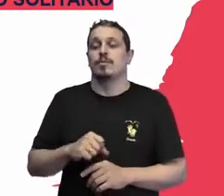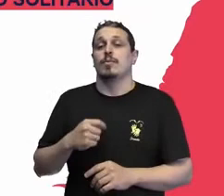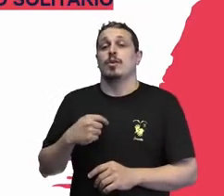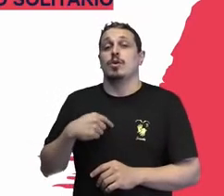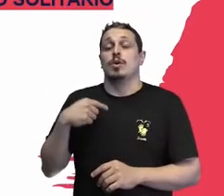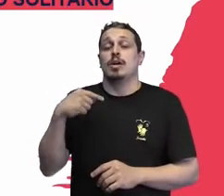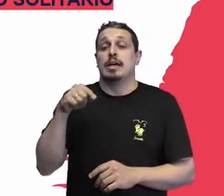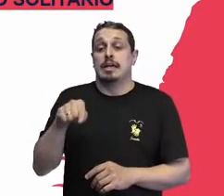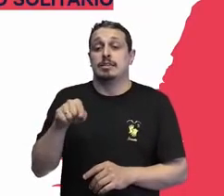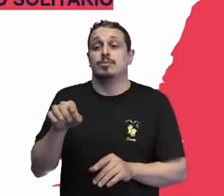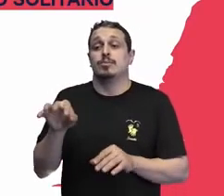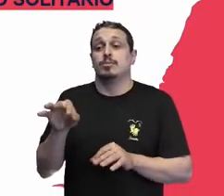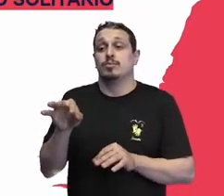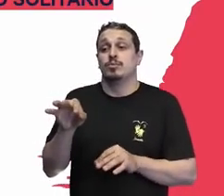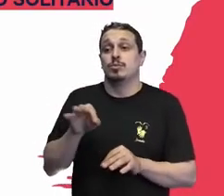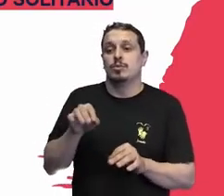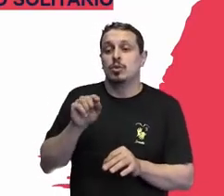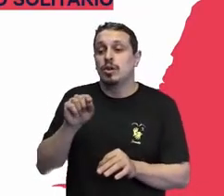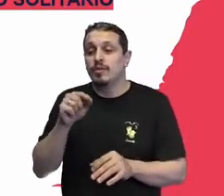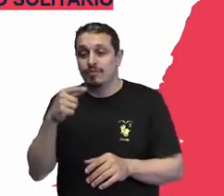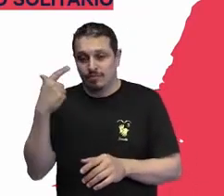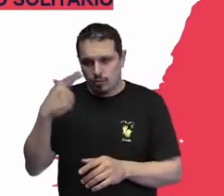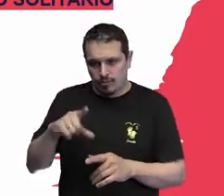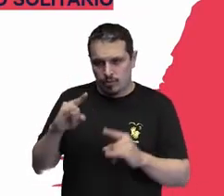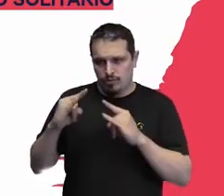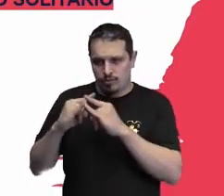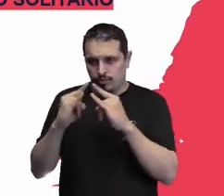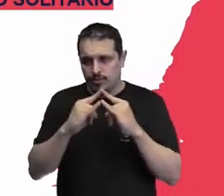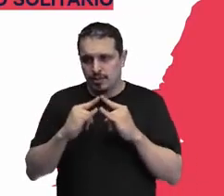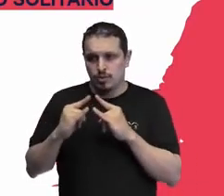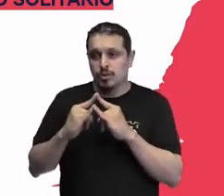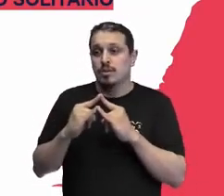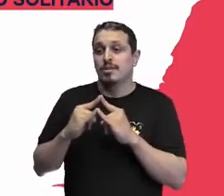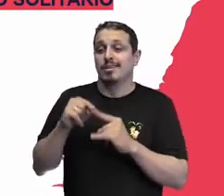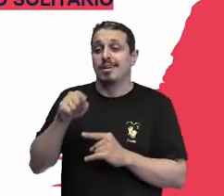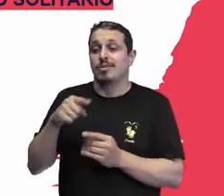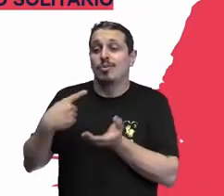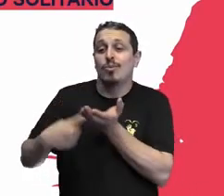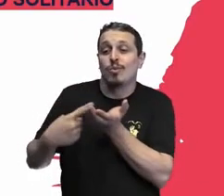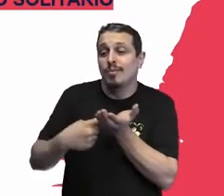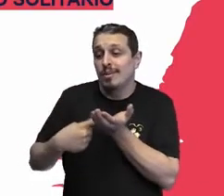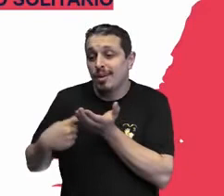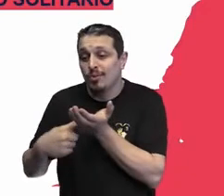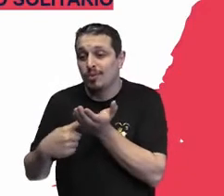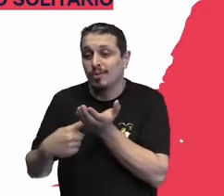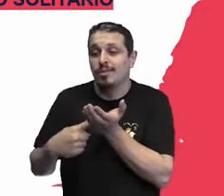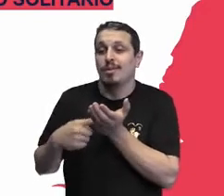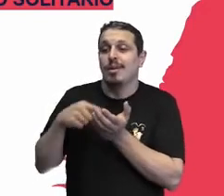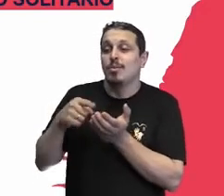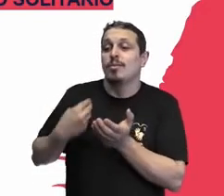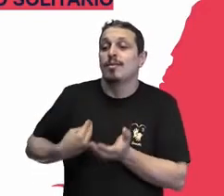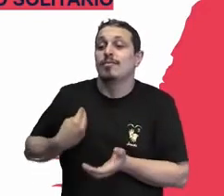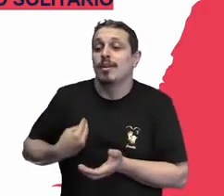reitero, o Instituto JNG está comprometido para que a moradia para a vida independente seja uma política